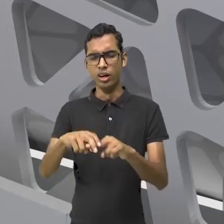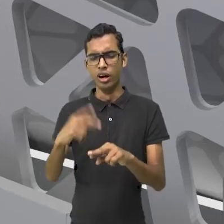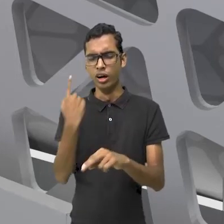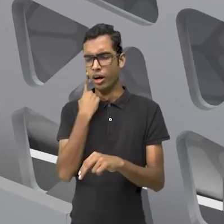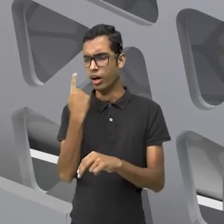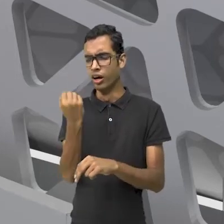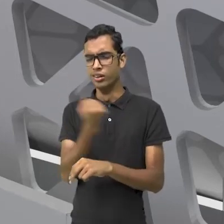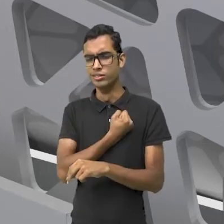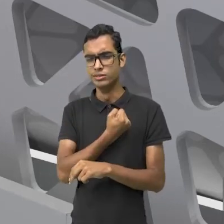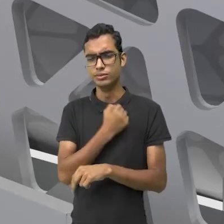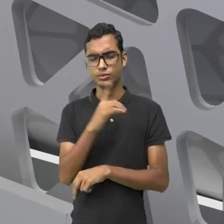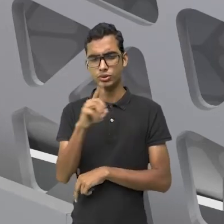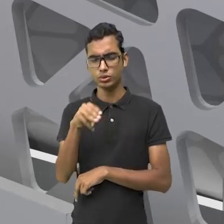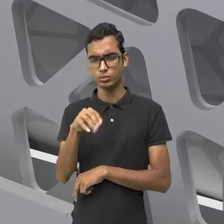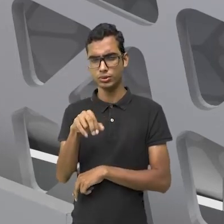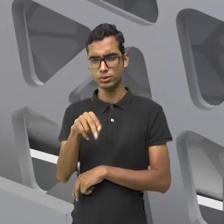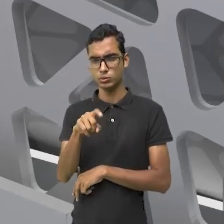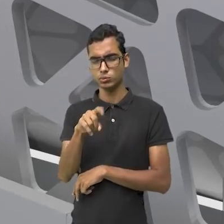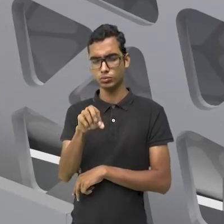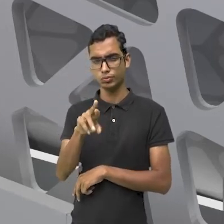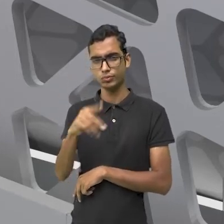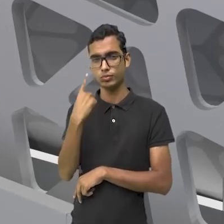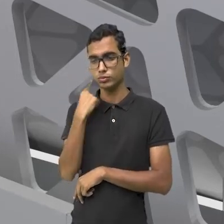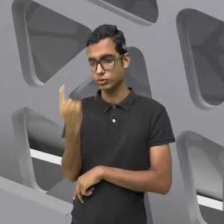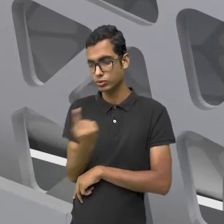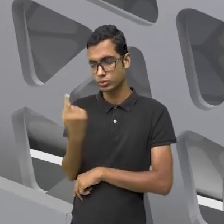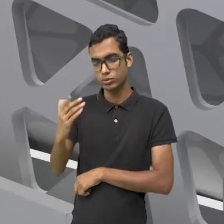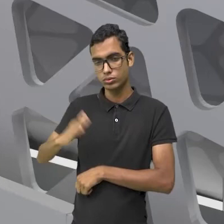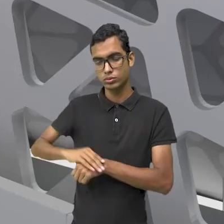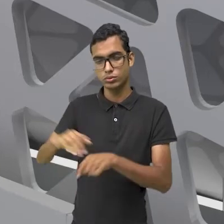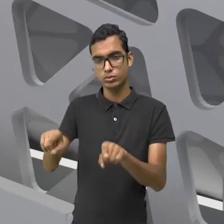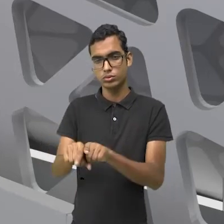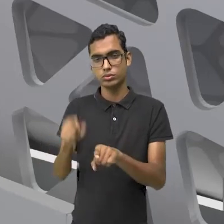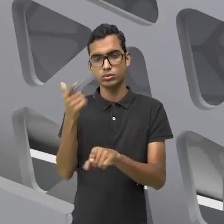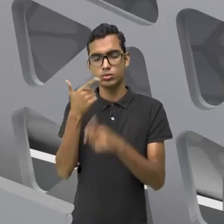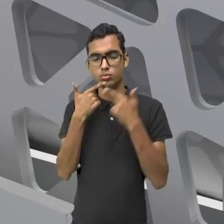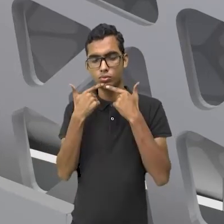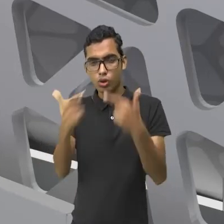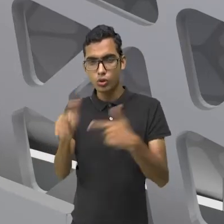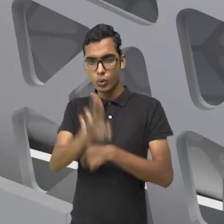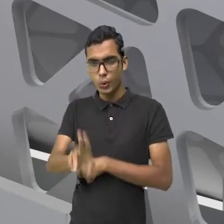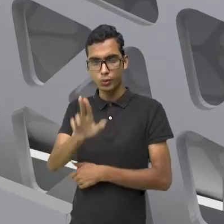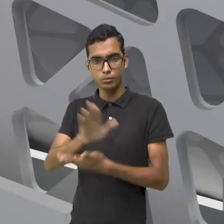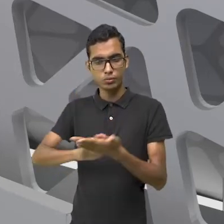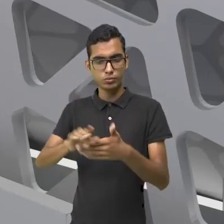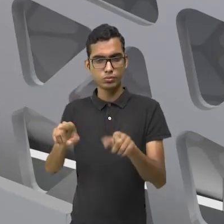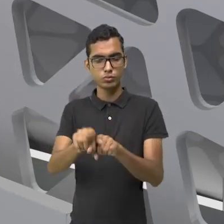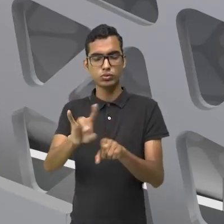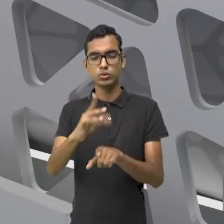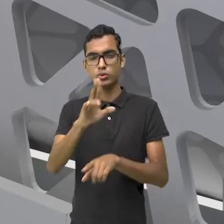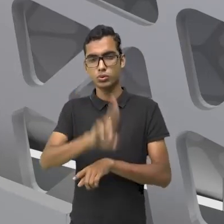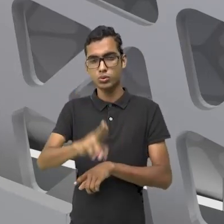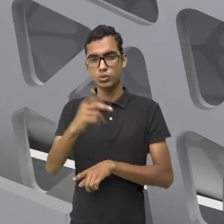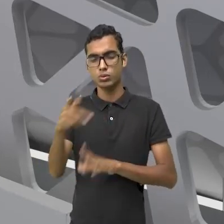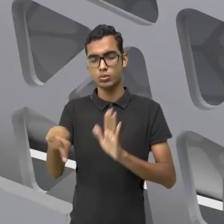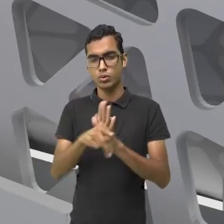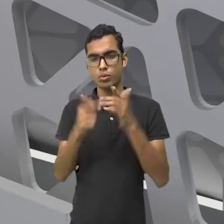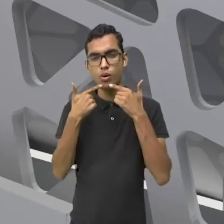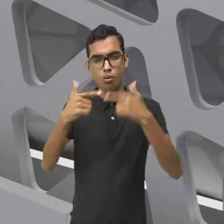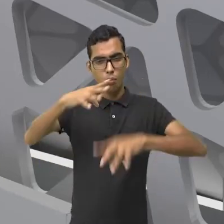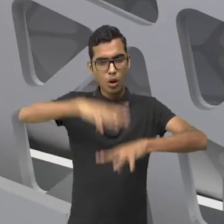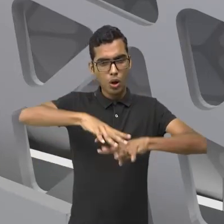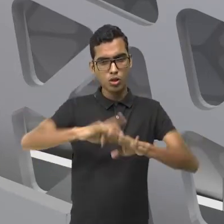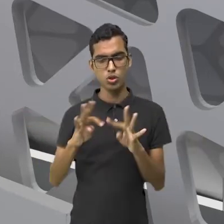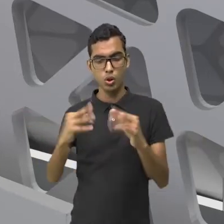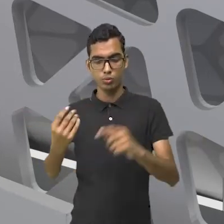o número que está no denominador, ele por si só, por estar em linguagem não usual, mas linguagem da matemática, eles são